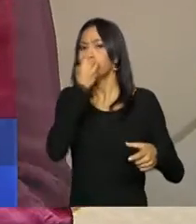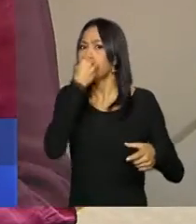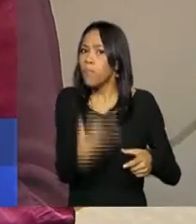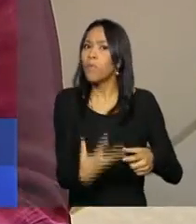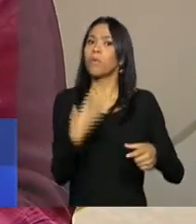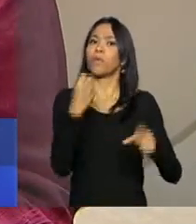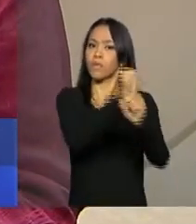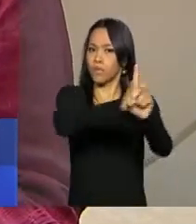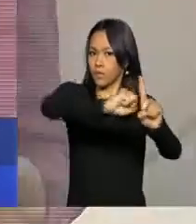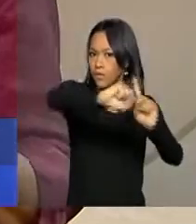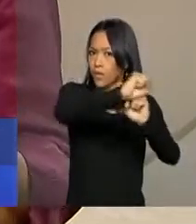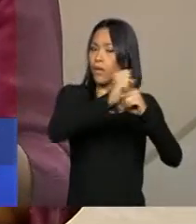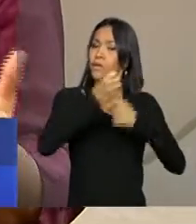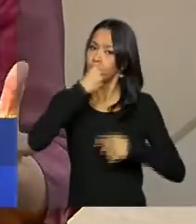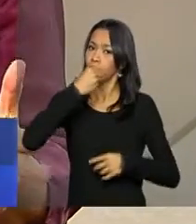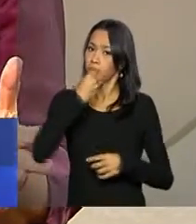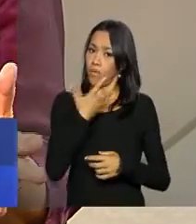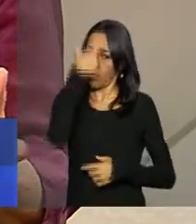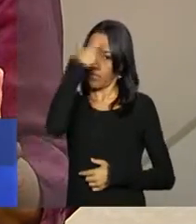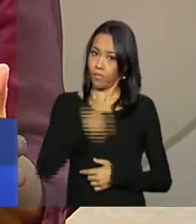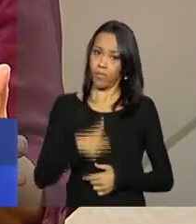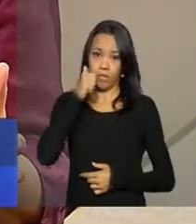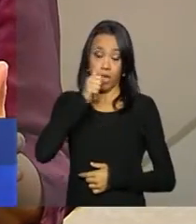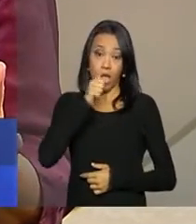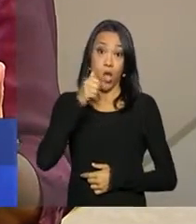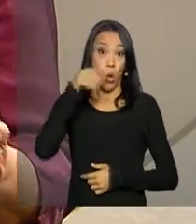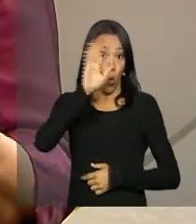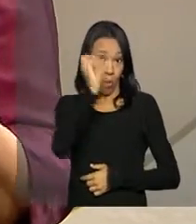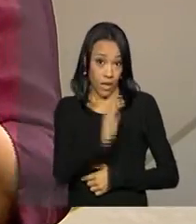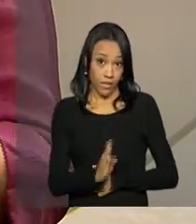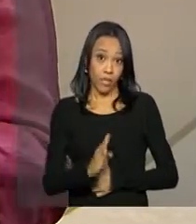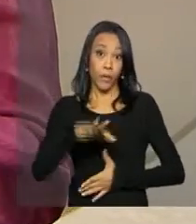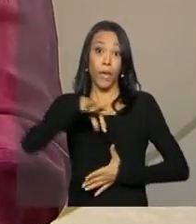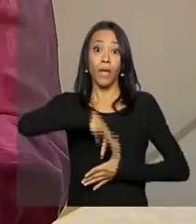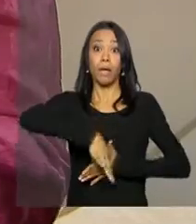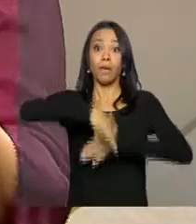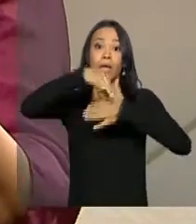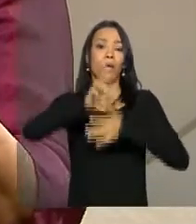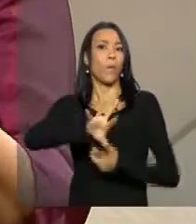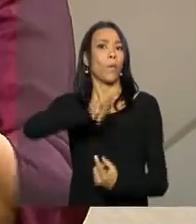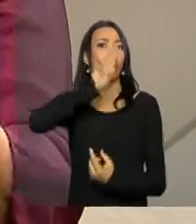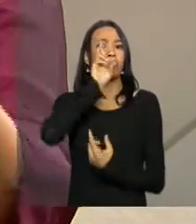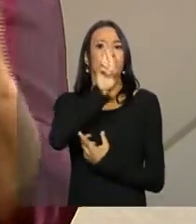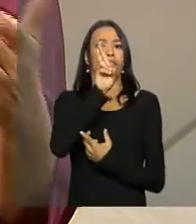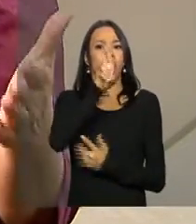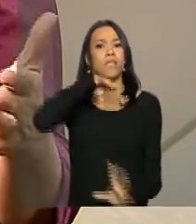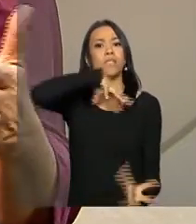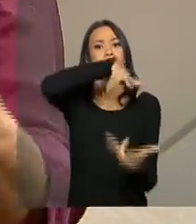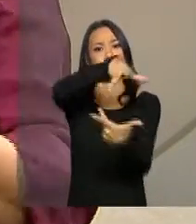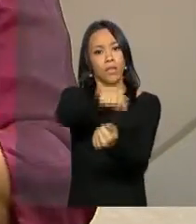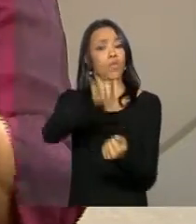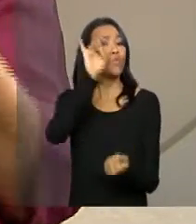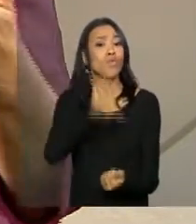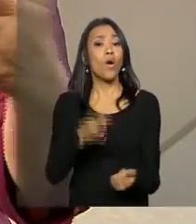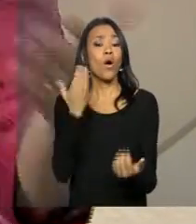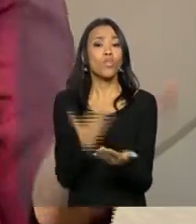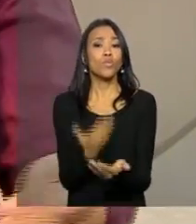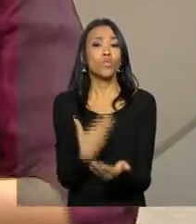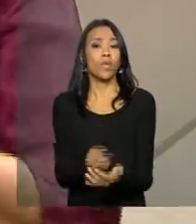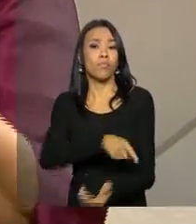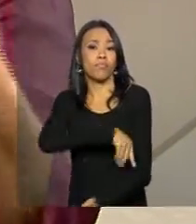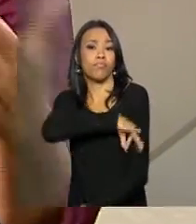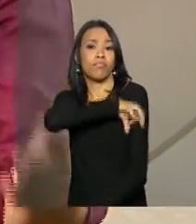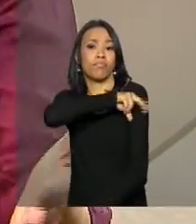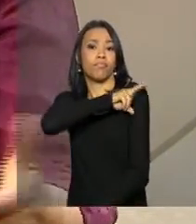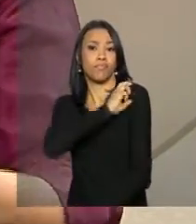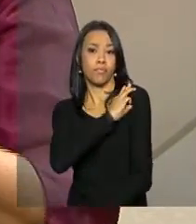e para as próprias mulheres. O Brasil é um exemplo internacional de mulheres não só estando na educação básica, mas também estando